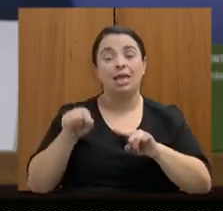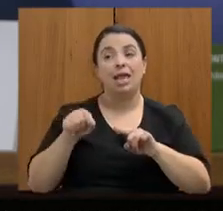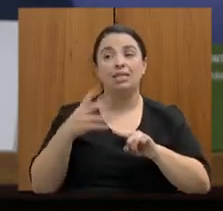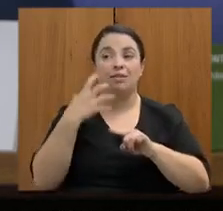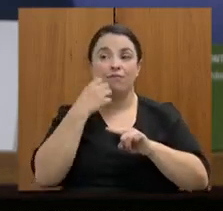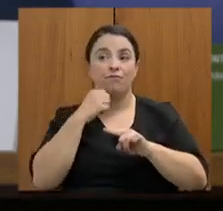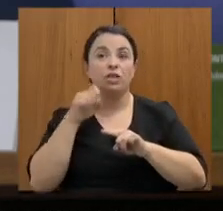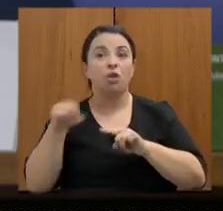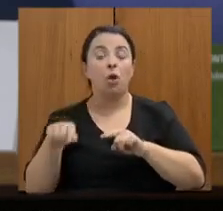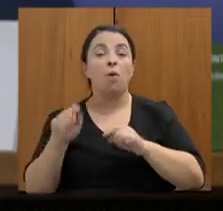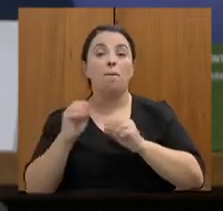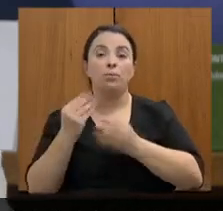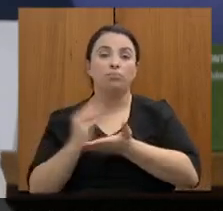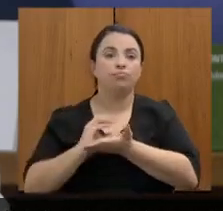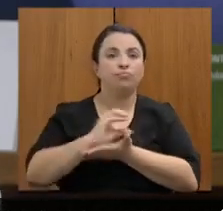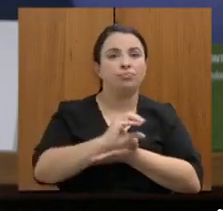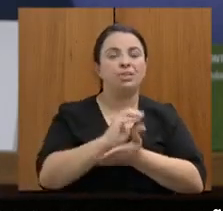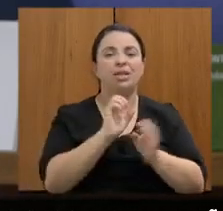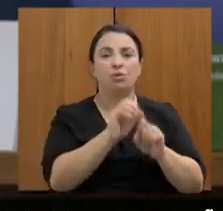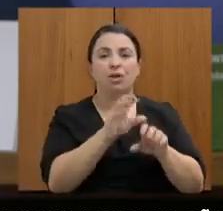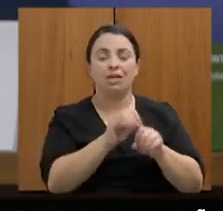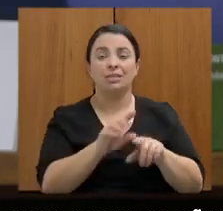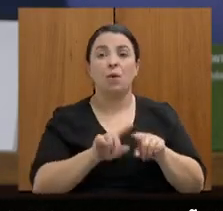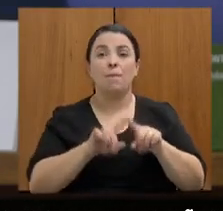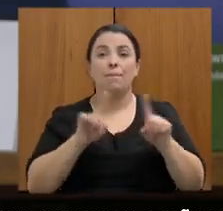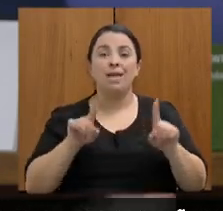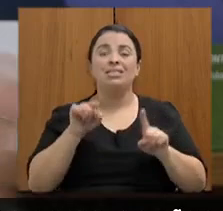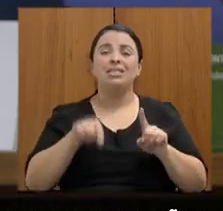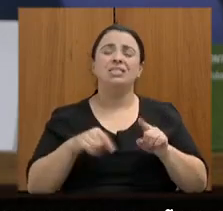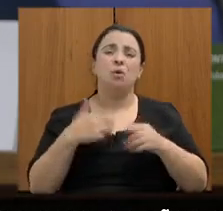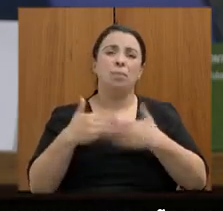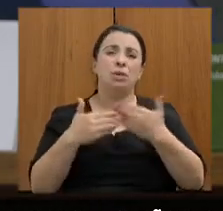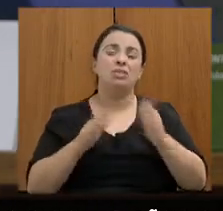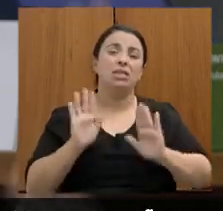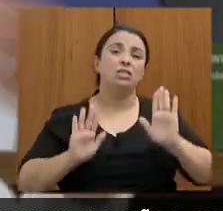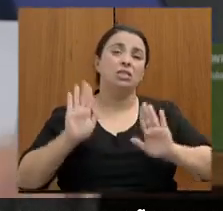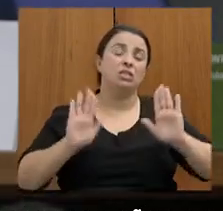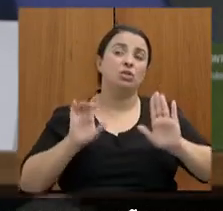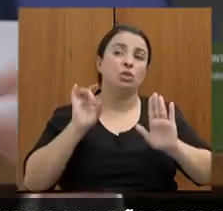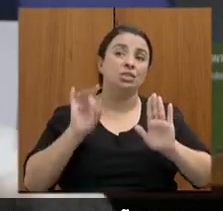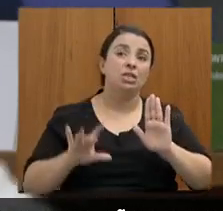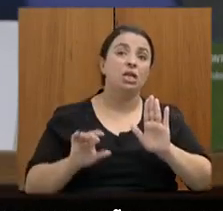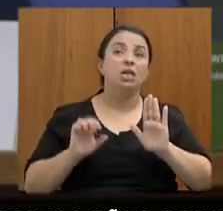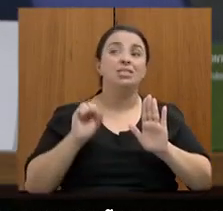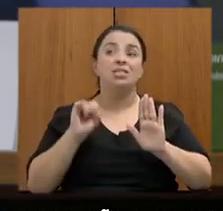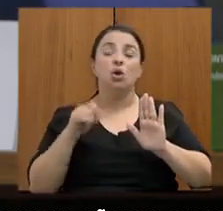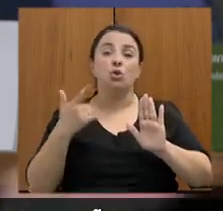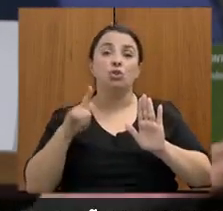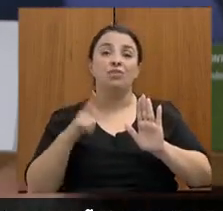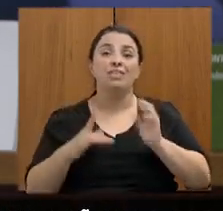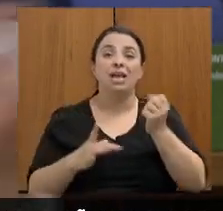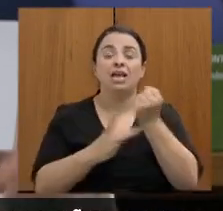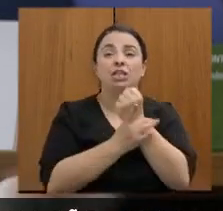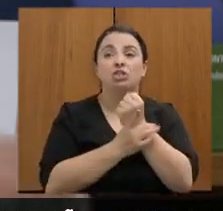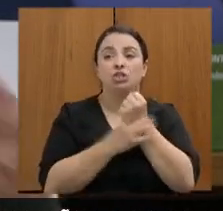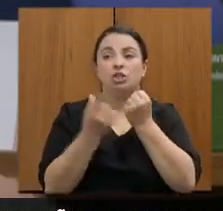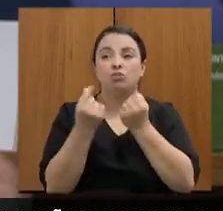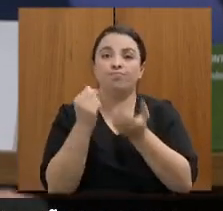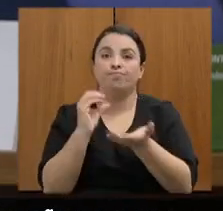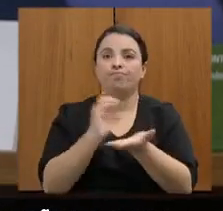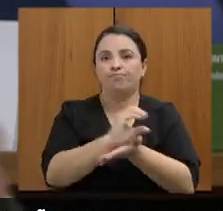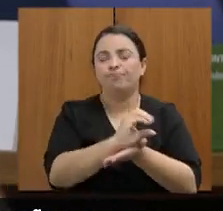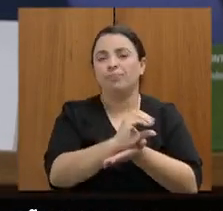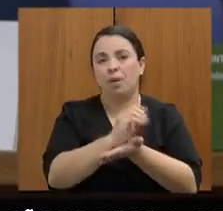mas eu não podia realizar iniciar um processo de licitação se eu não tivesse a garantia do processo da execução financeira disso porque eu tinha